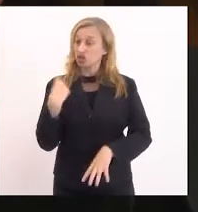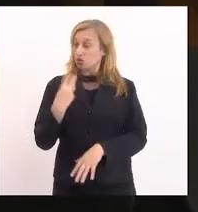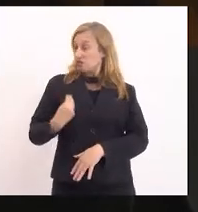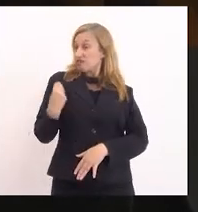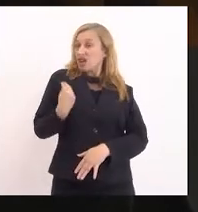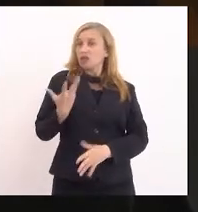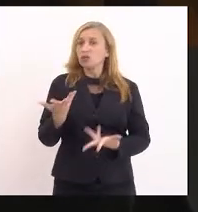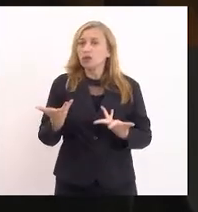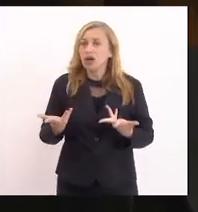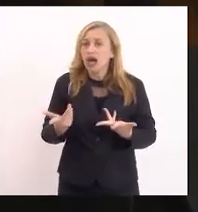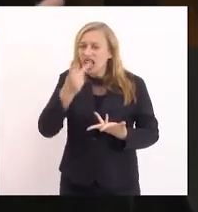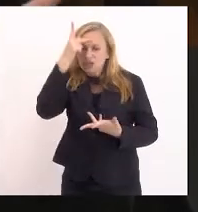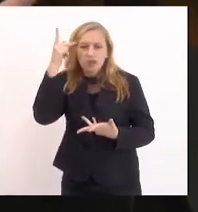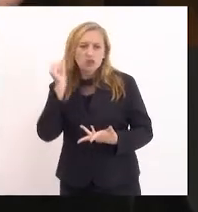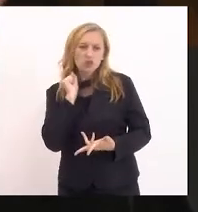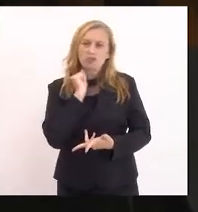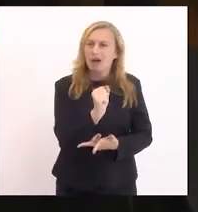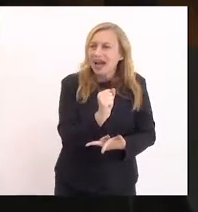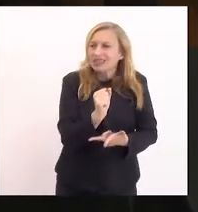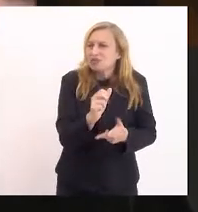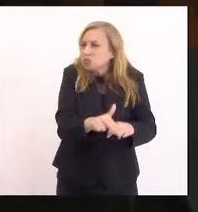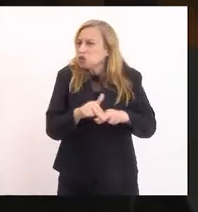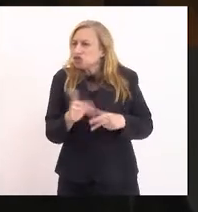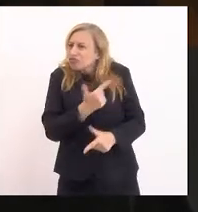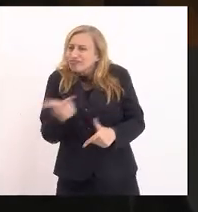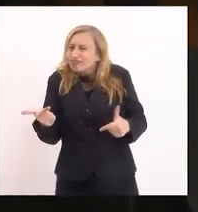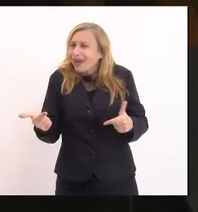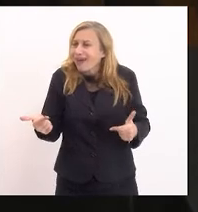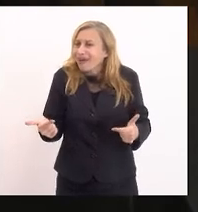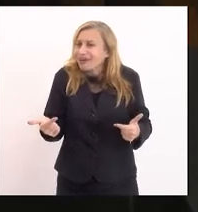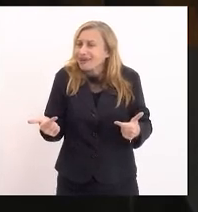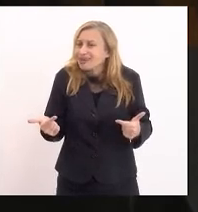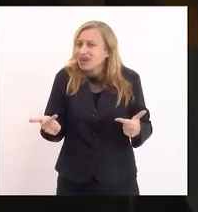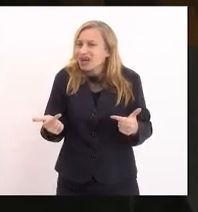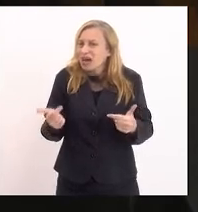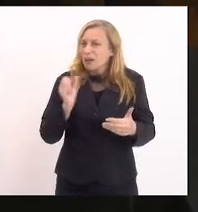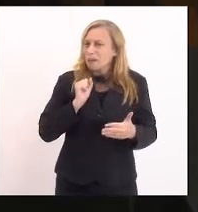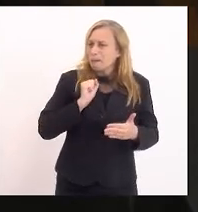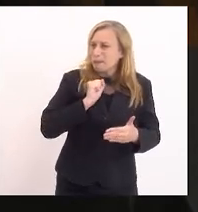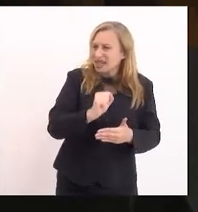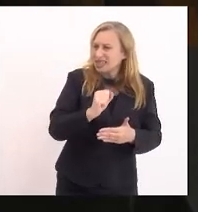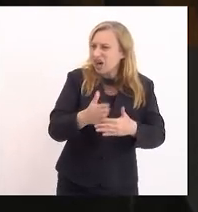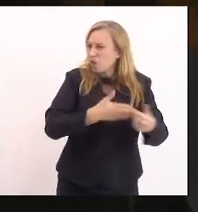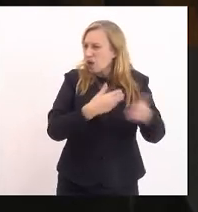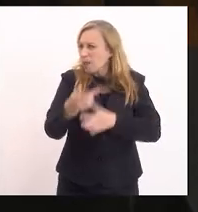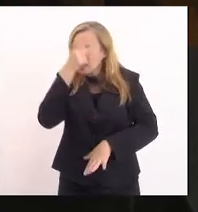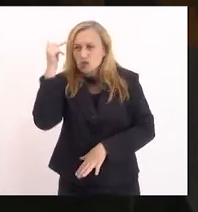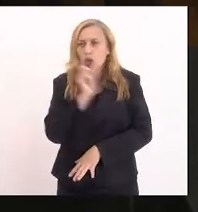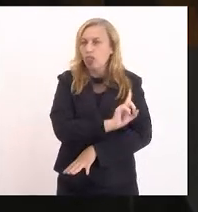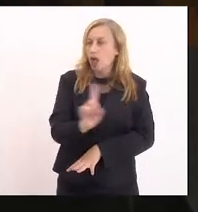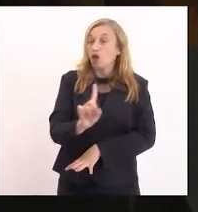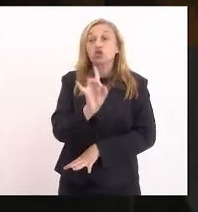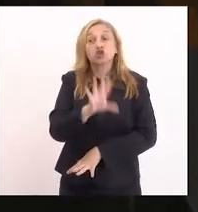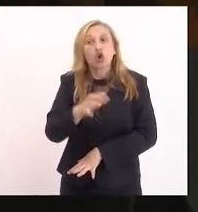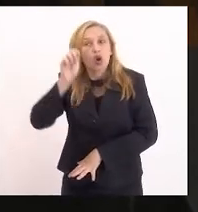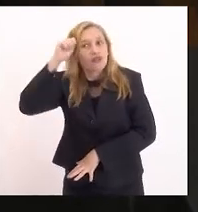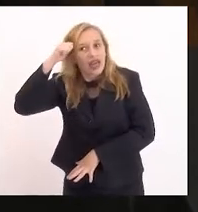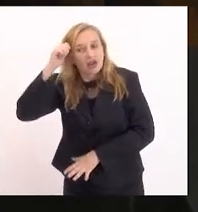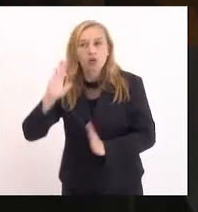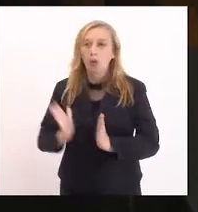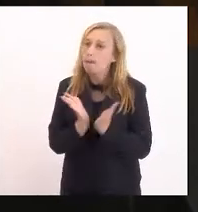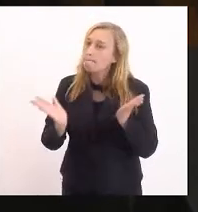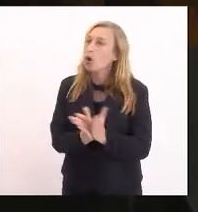é essa que as pessoas matam por qualquer razão, mas não matam qualquer um não, matam por qualquer razão, sobretudo negros, pobres,